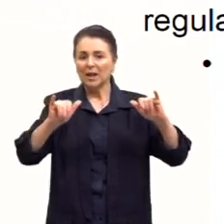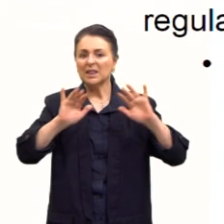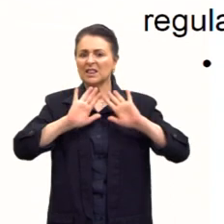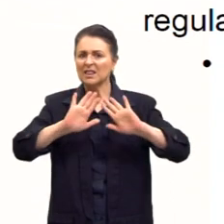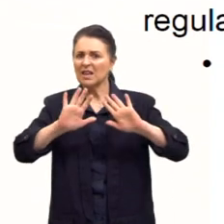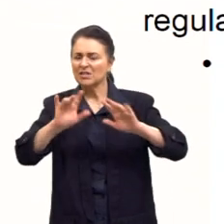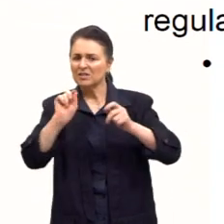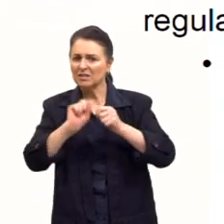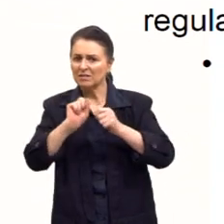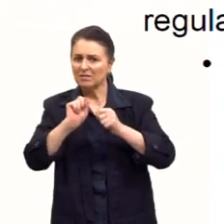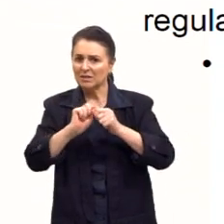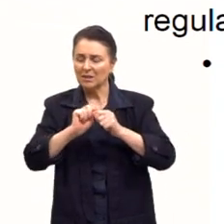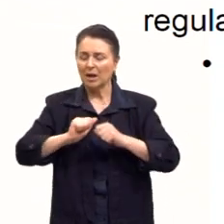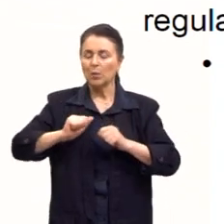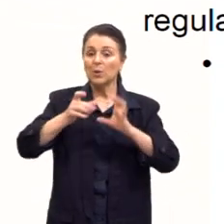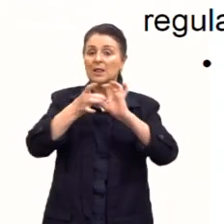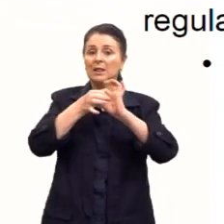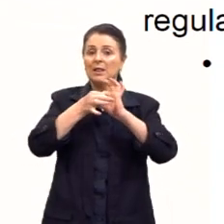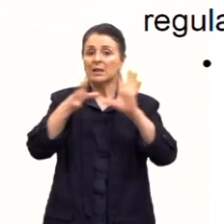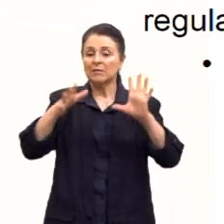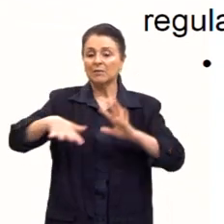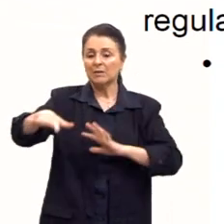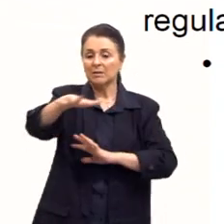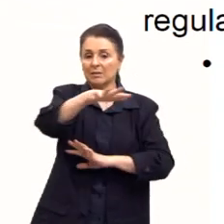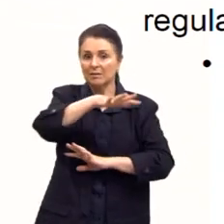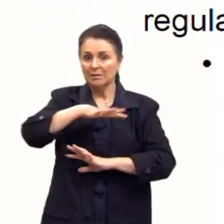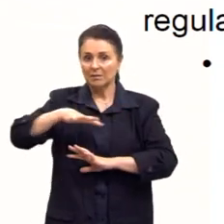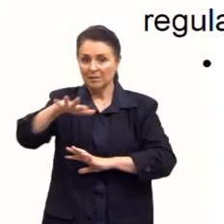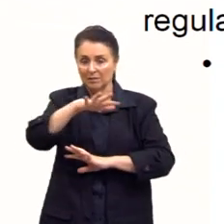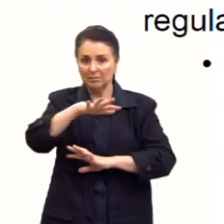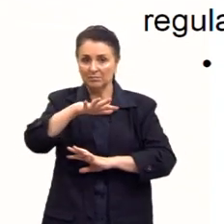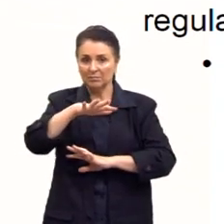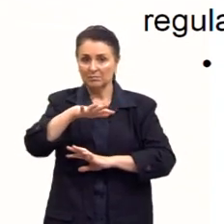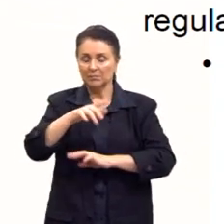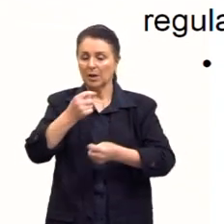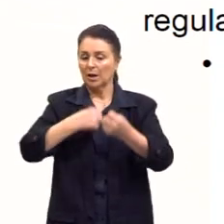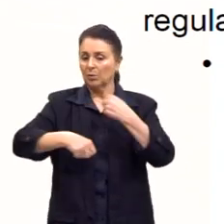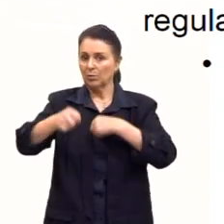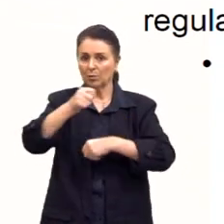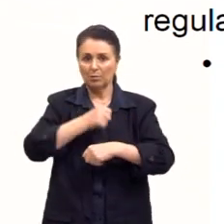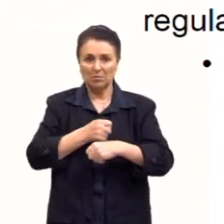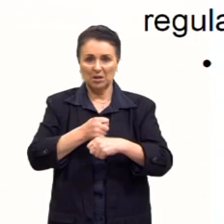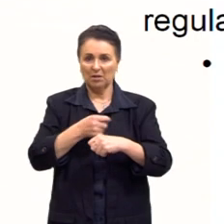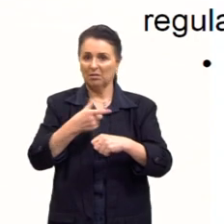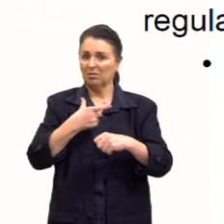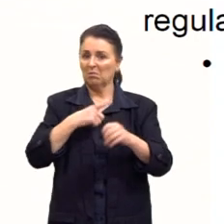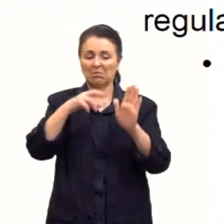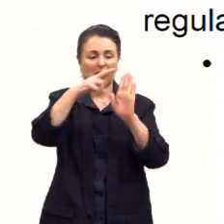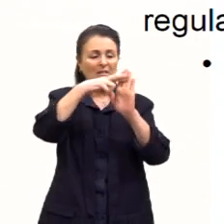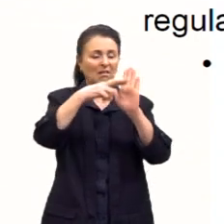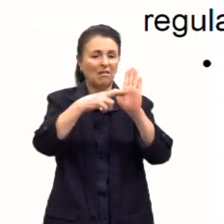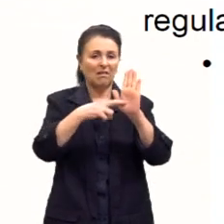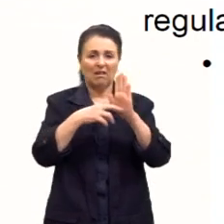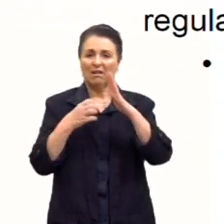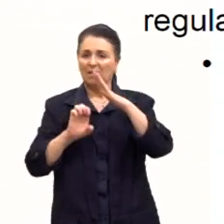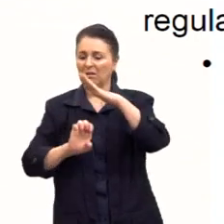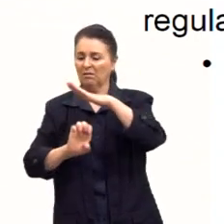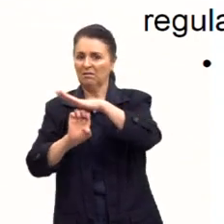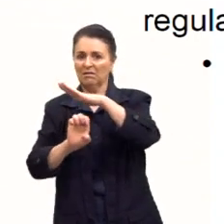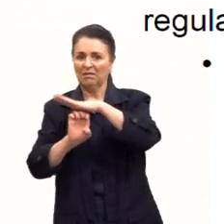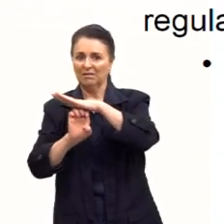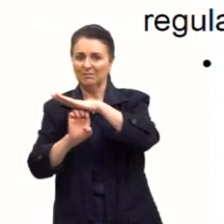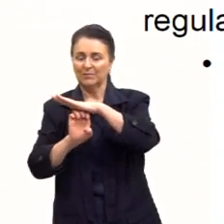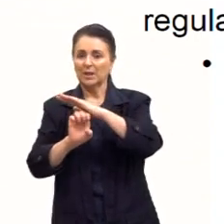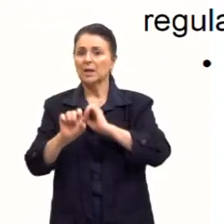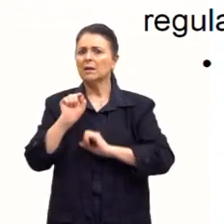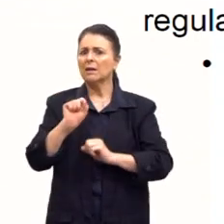fazer, o livre mercado. Então, que a economia não deve ser regulada pelo Estado. Ela vai ser